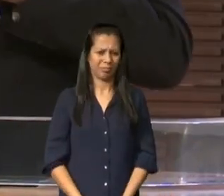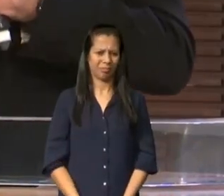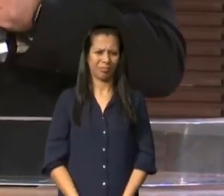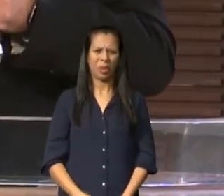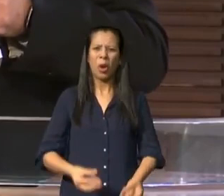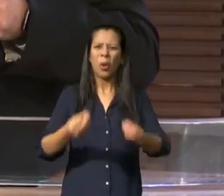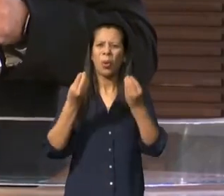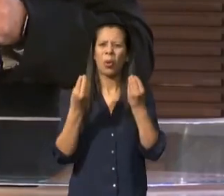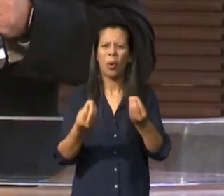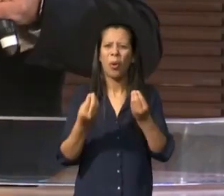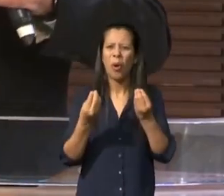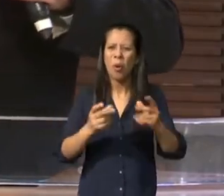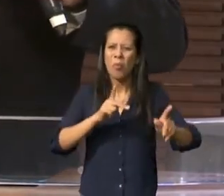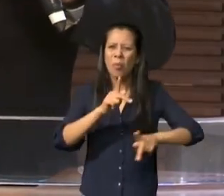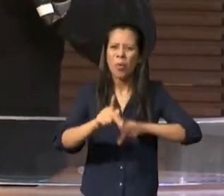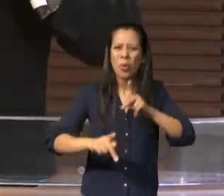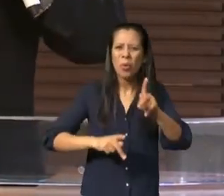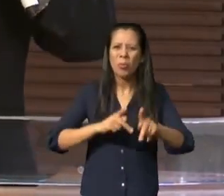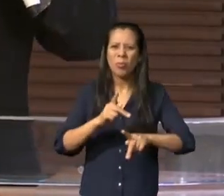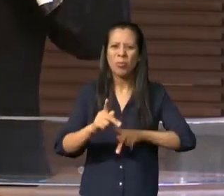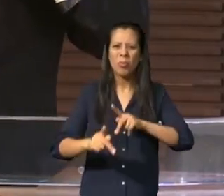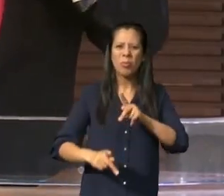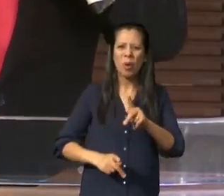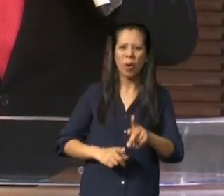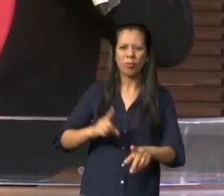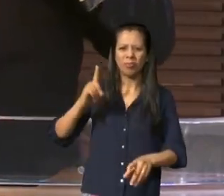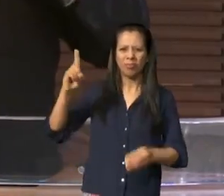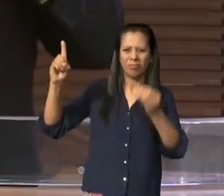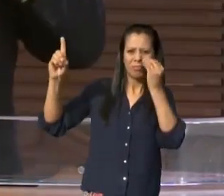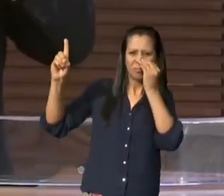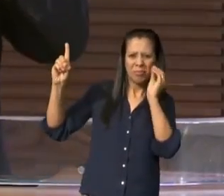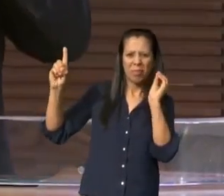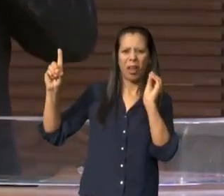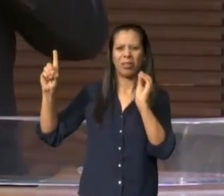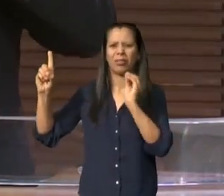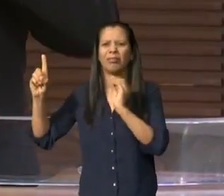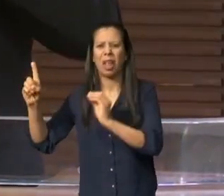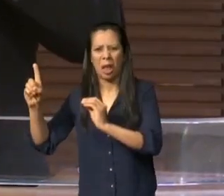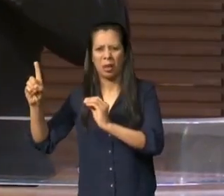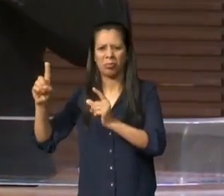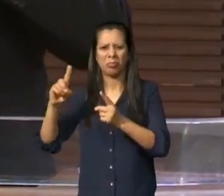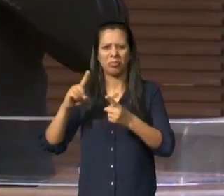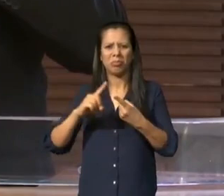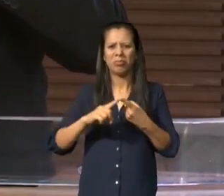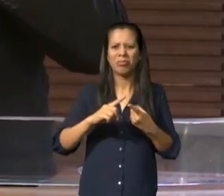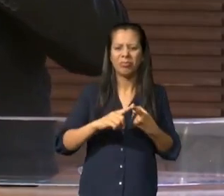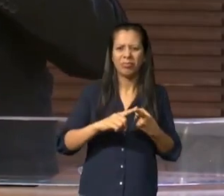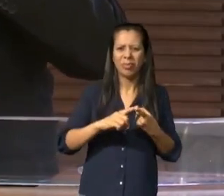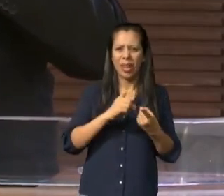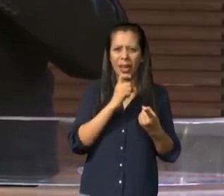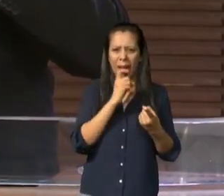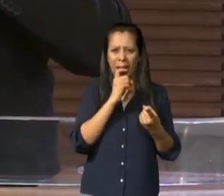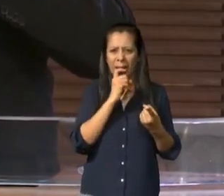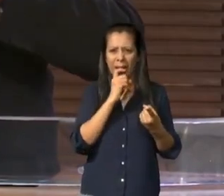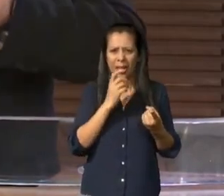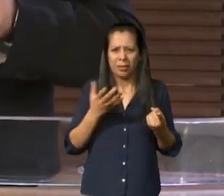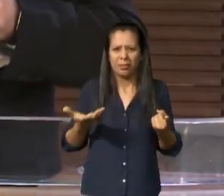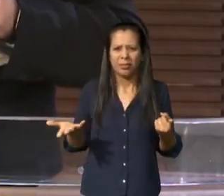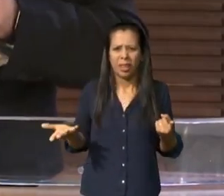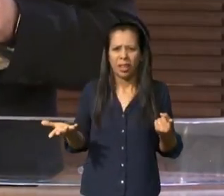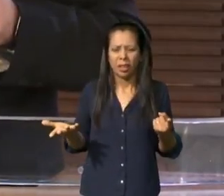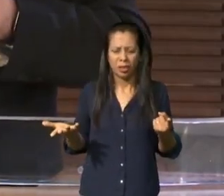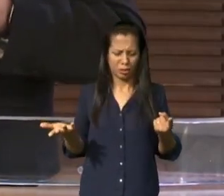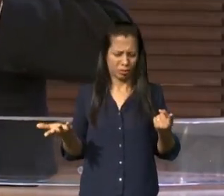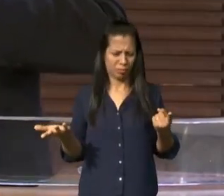como assim Paulo está colocando olha igreja de Corinto cuidado para que vocês não cobissem as